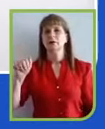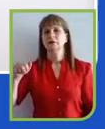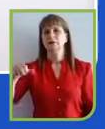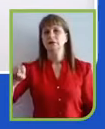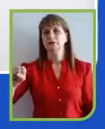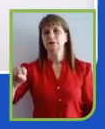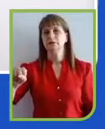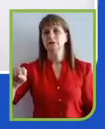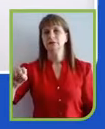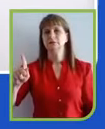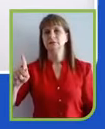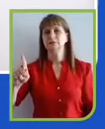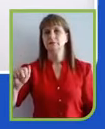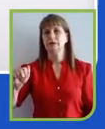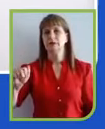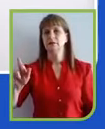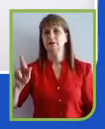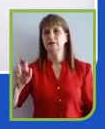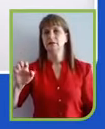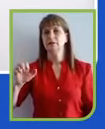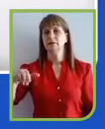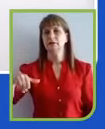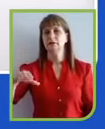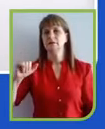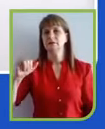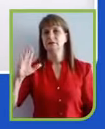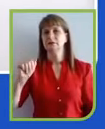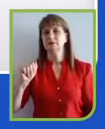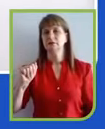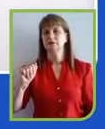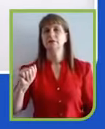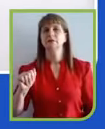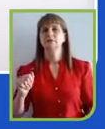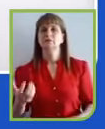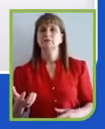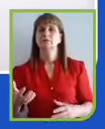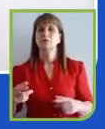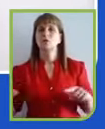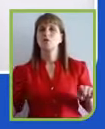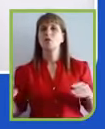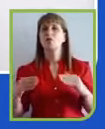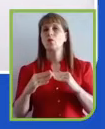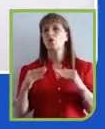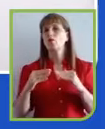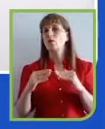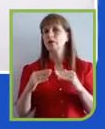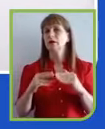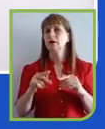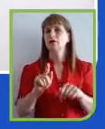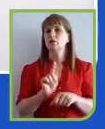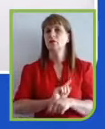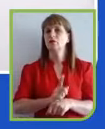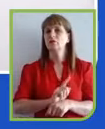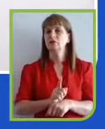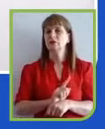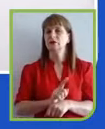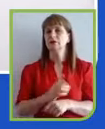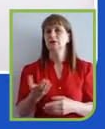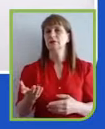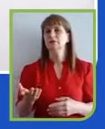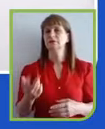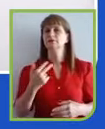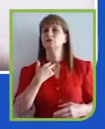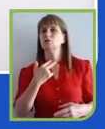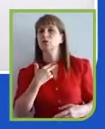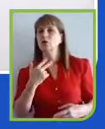não necessariamente a gente vai concordar com aquela governança que existe ou ela não pode sofrer algum aprimoramento ou alguma coisa